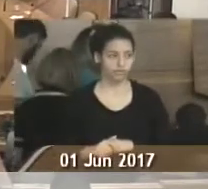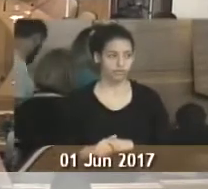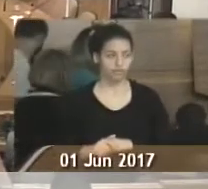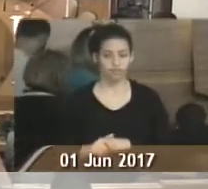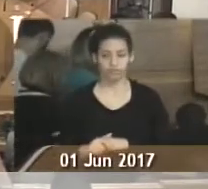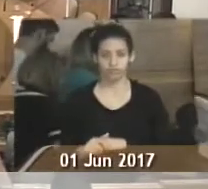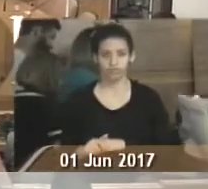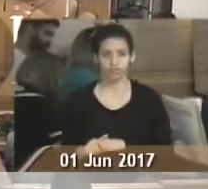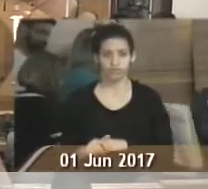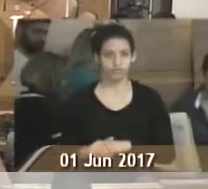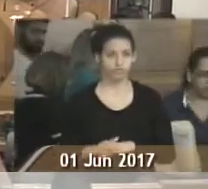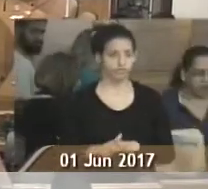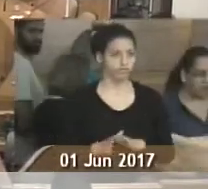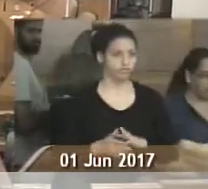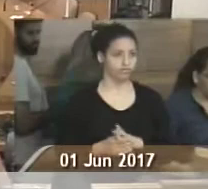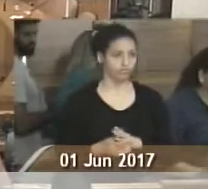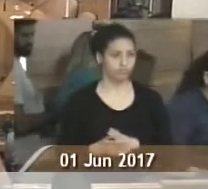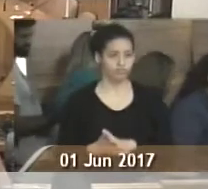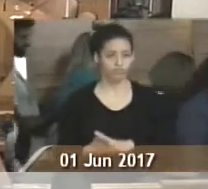Então vamos lá.